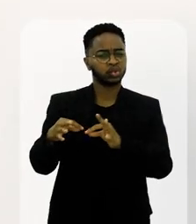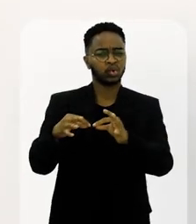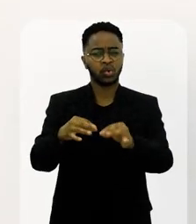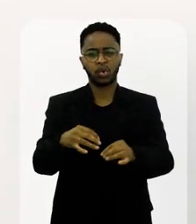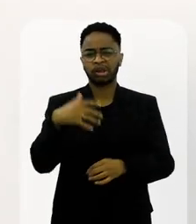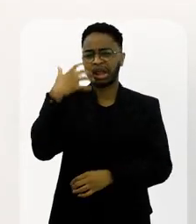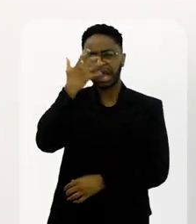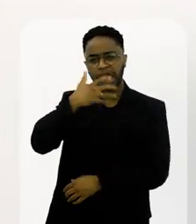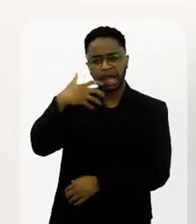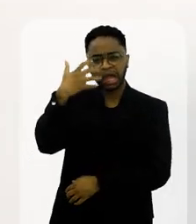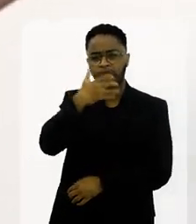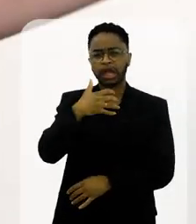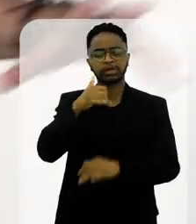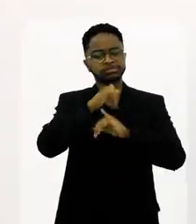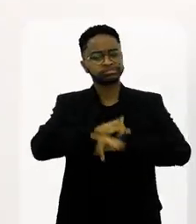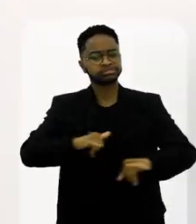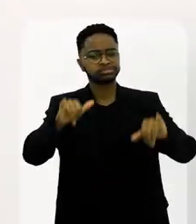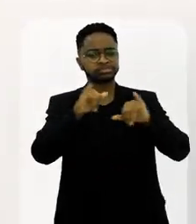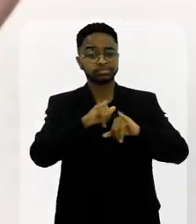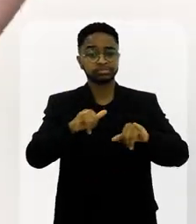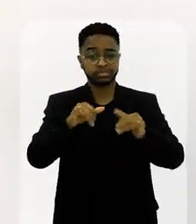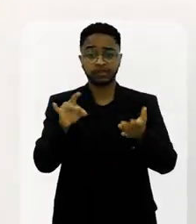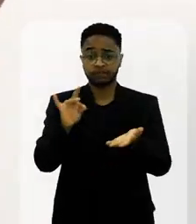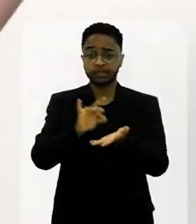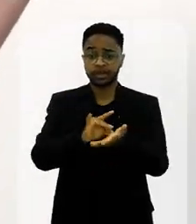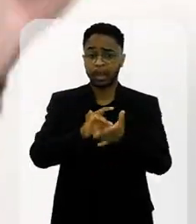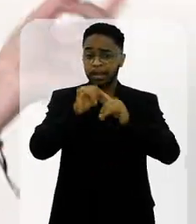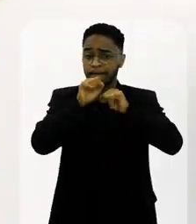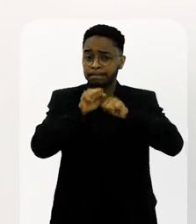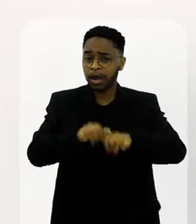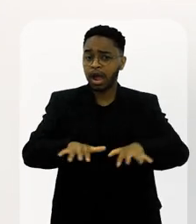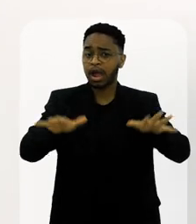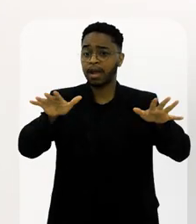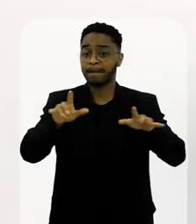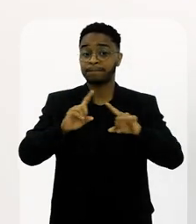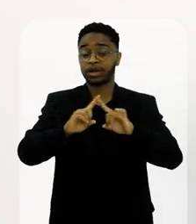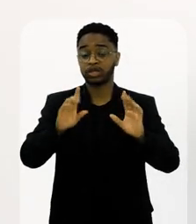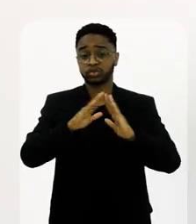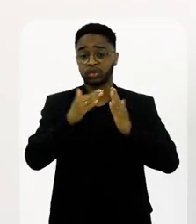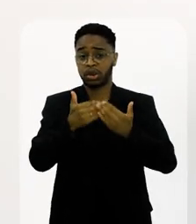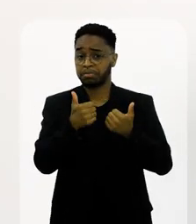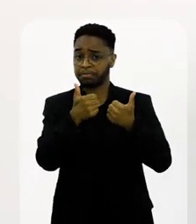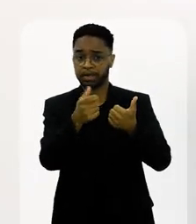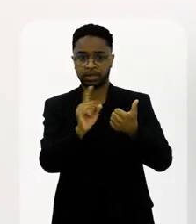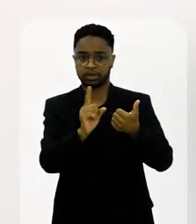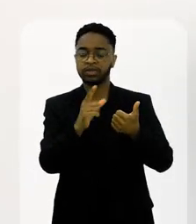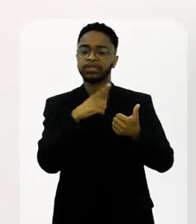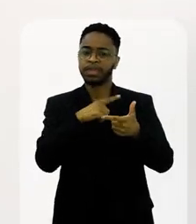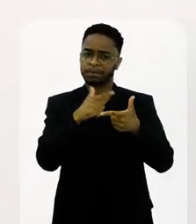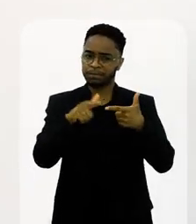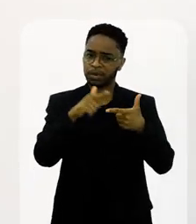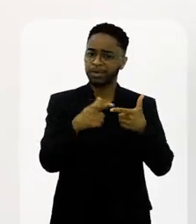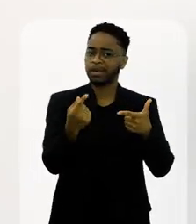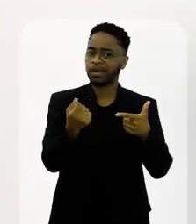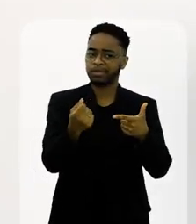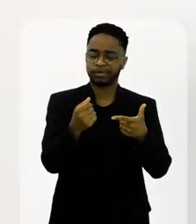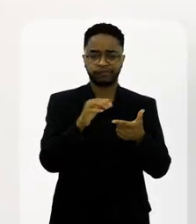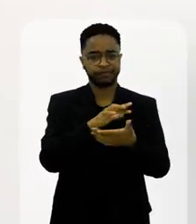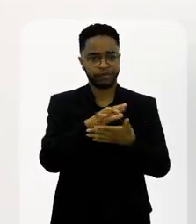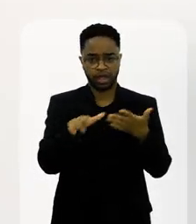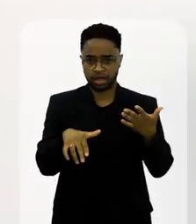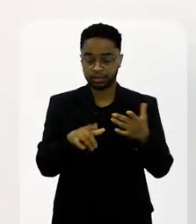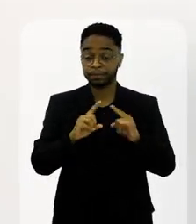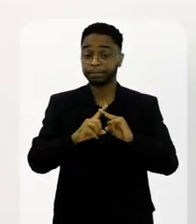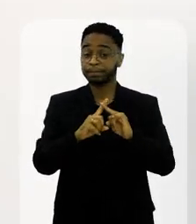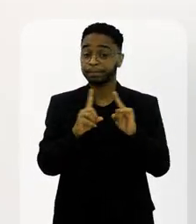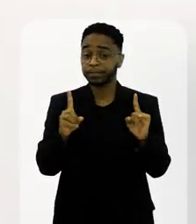emocionadas, a Avenida cantando. Foi um estouro, embora plasticamente a escola não tenha ido bem. A escola com muitos problemas financeiros, né?